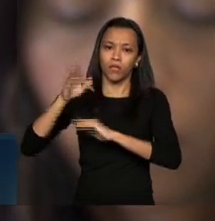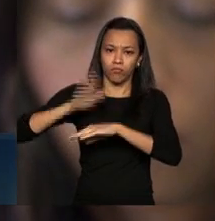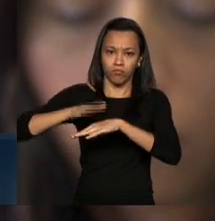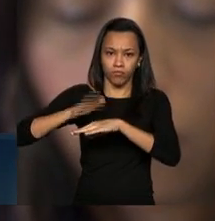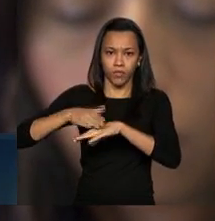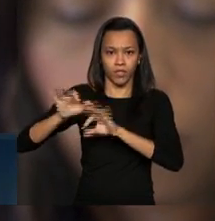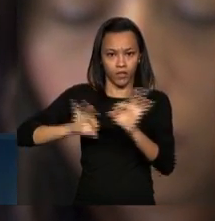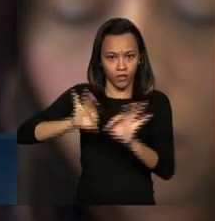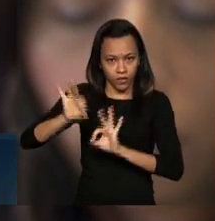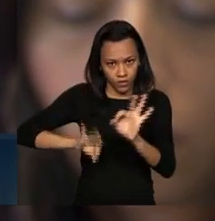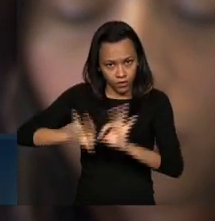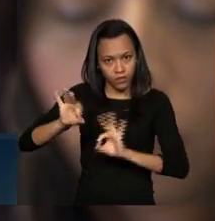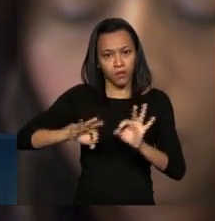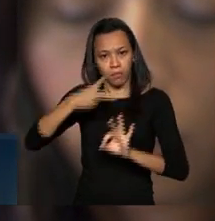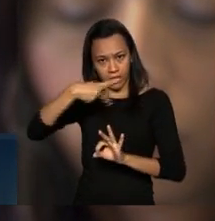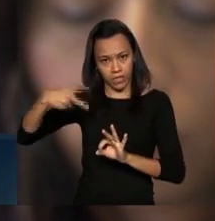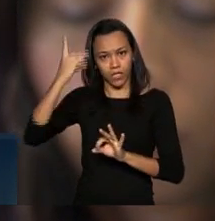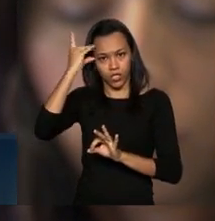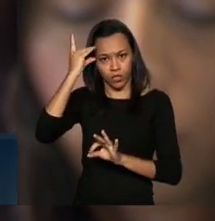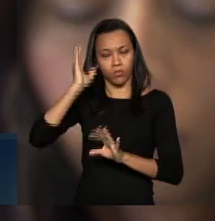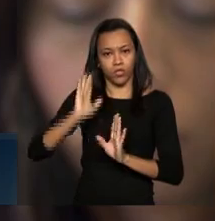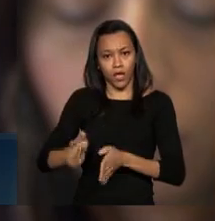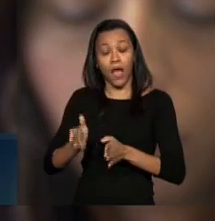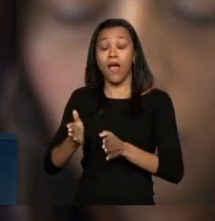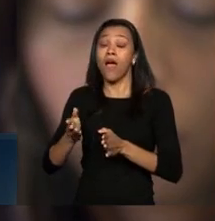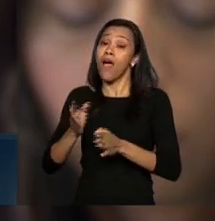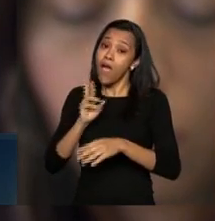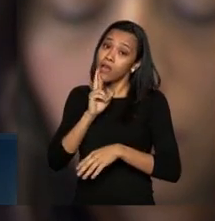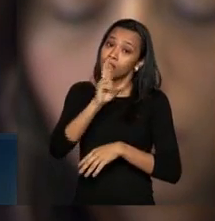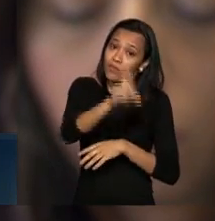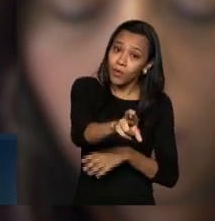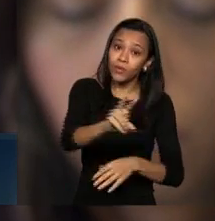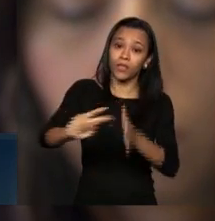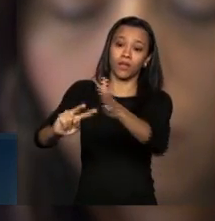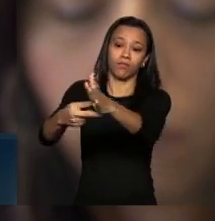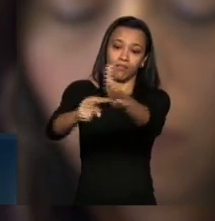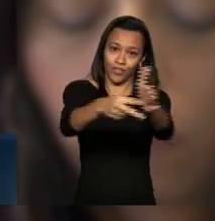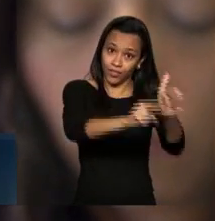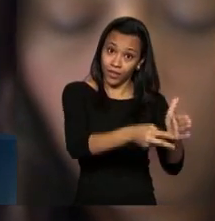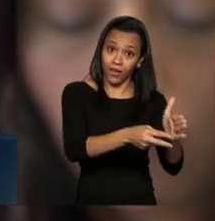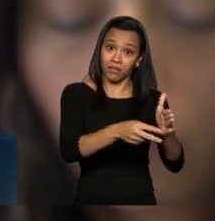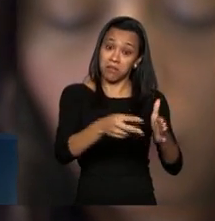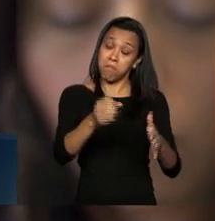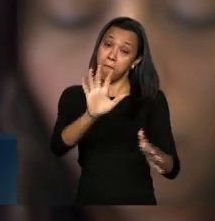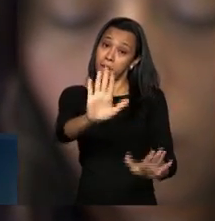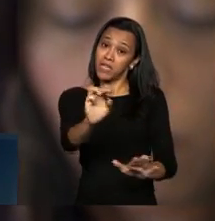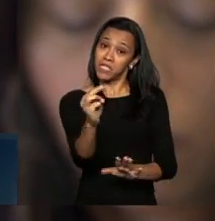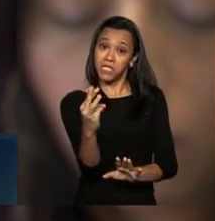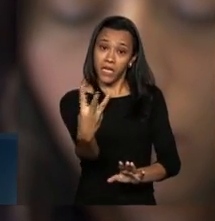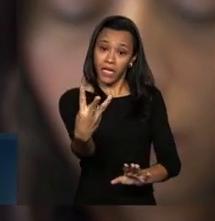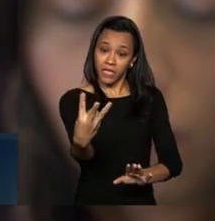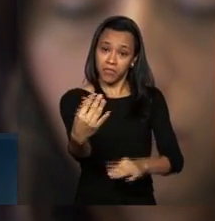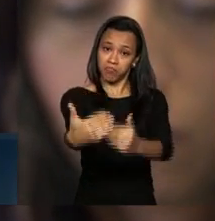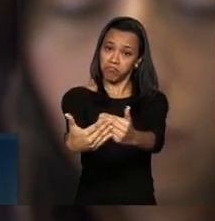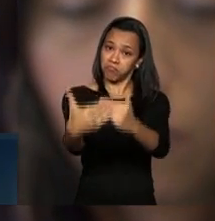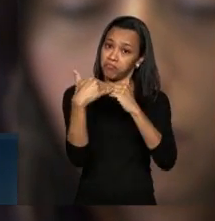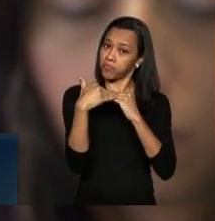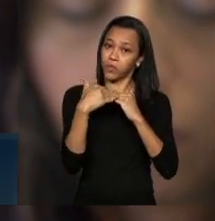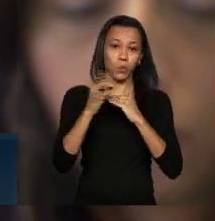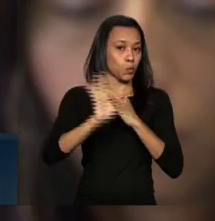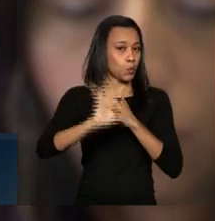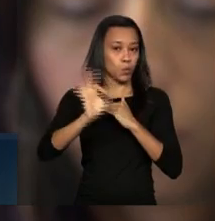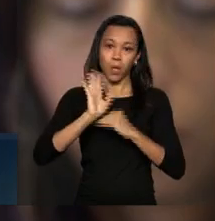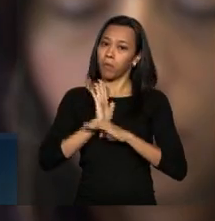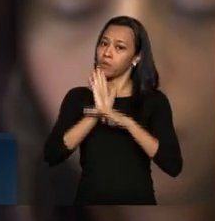reivindicação das centrais sindicais mas ao menos três centrais já se manifestaram dizendo que não atende